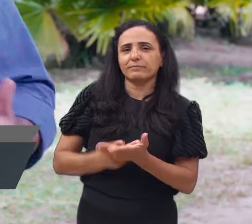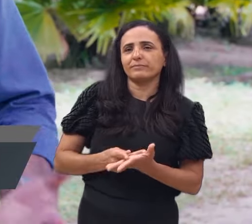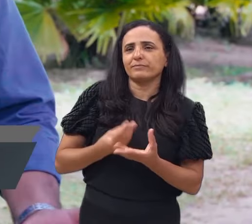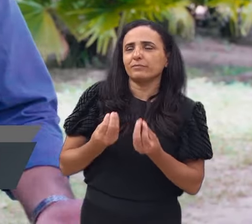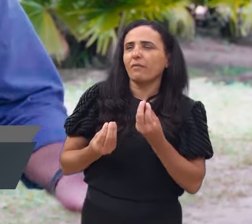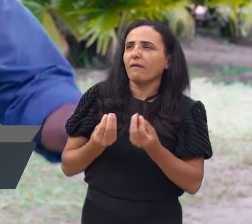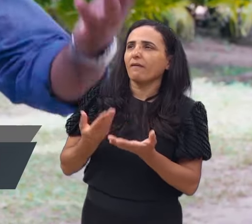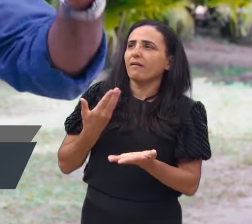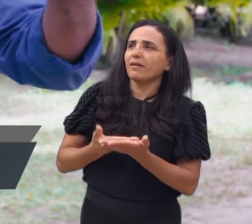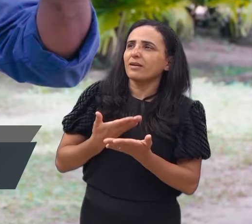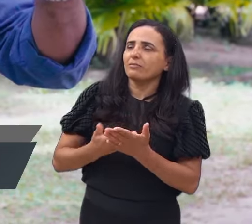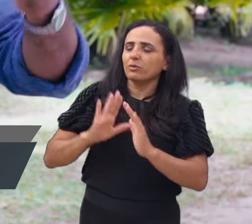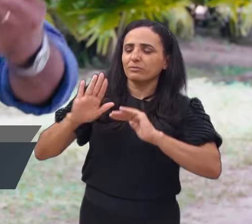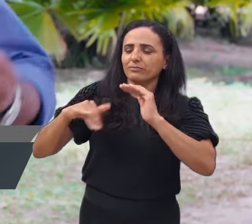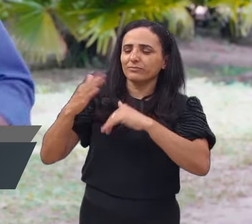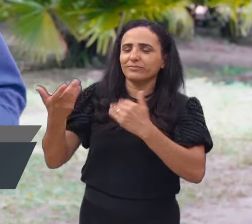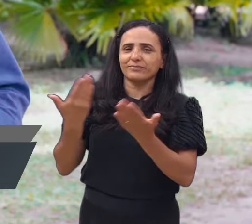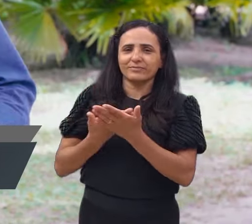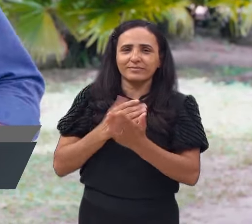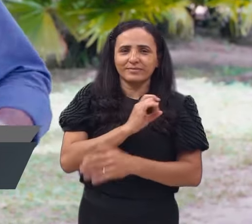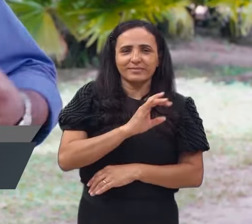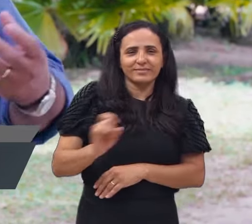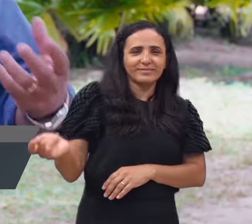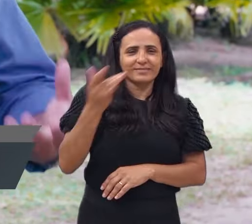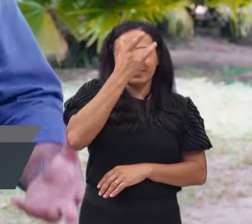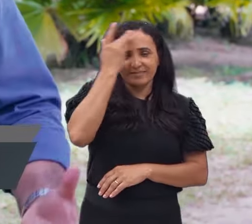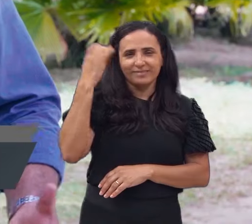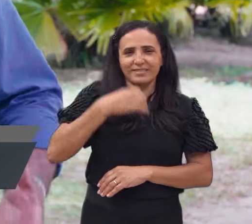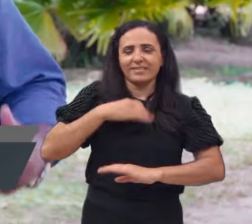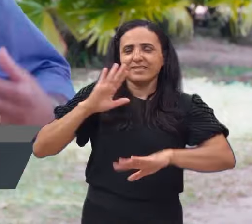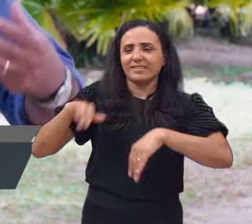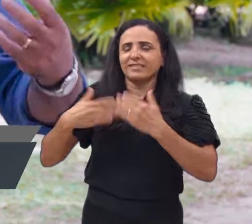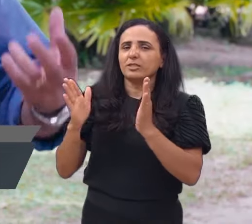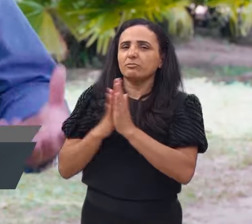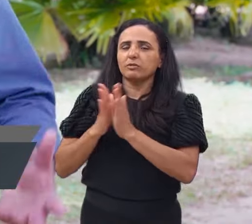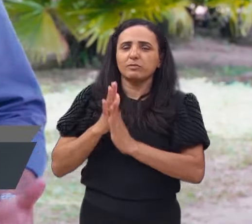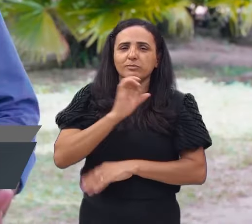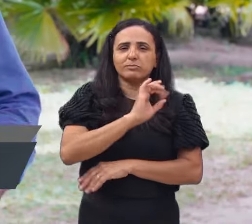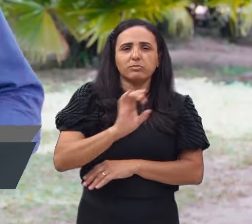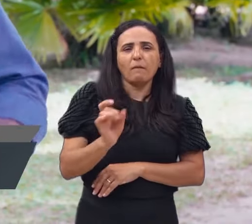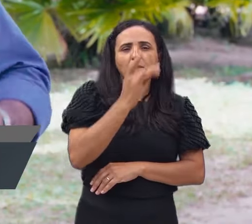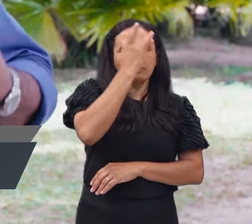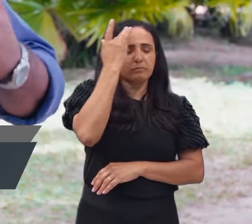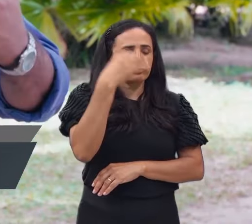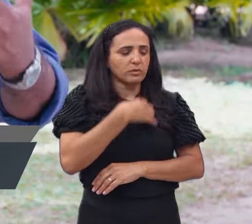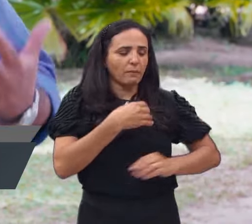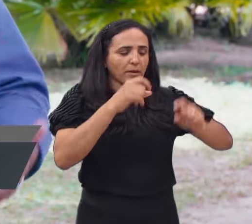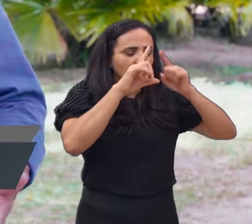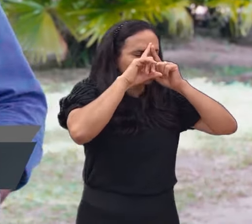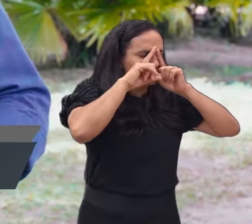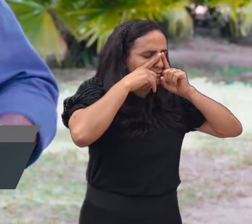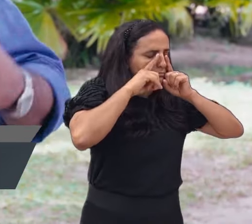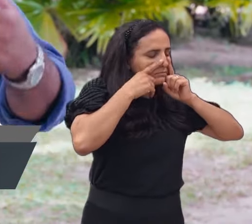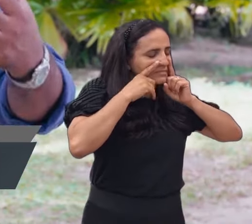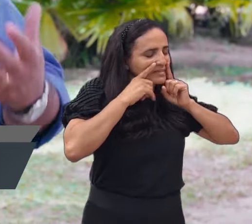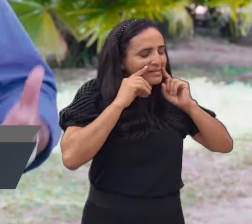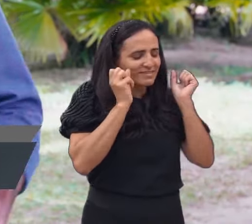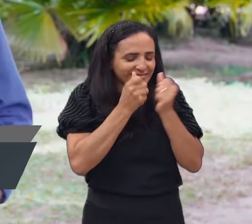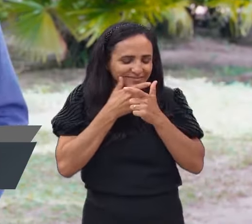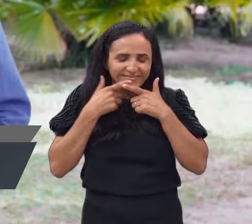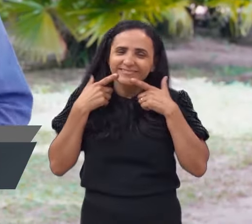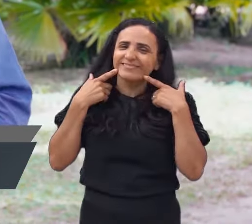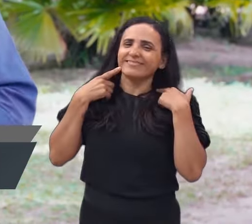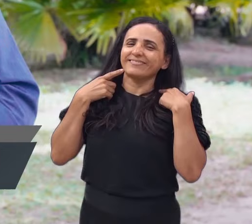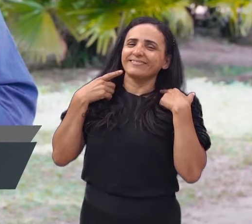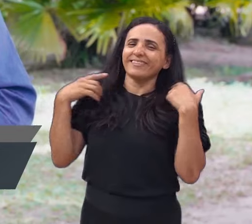o exaltou, observe que primeiro vem a luta, para depois vem a vitória, primeiro vêm as lágrimas, para depois vir o